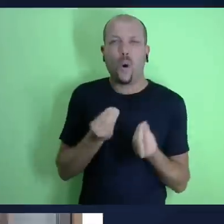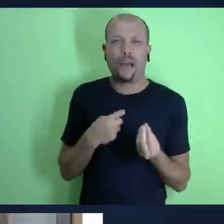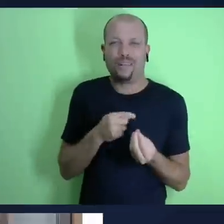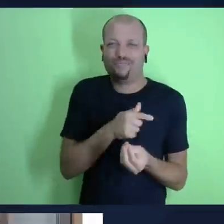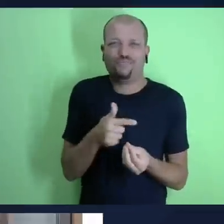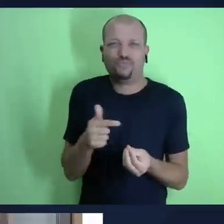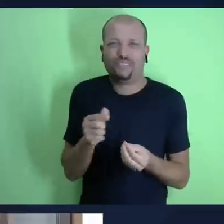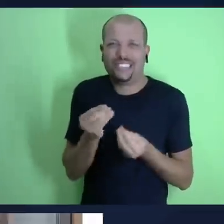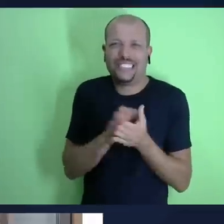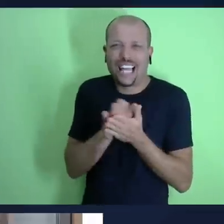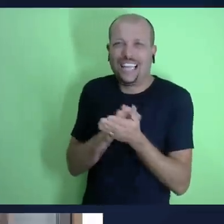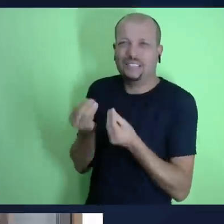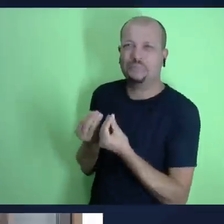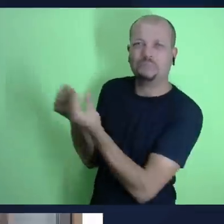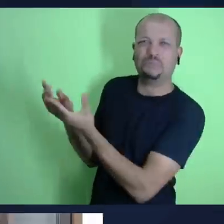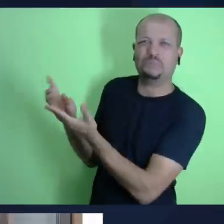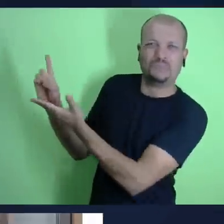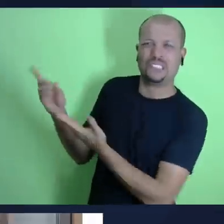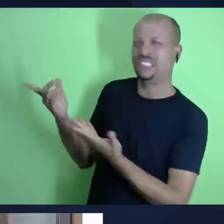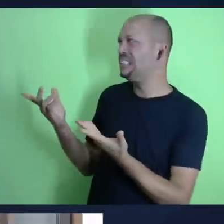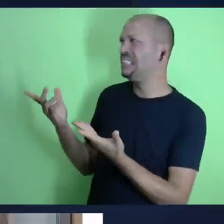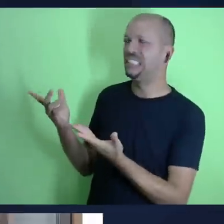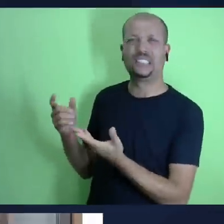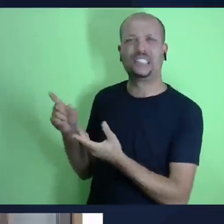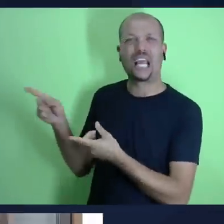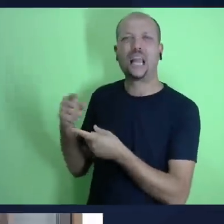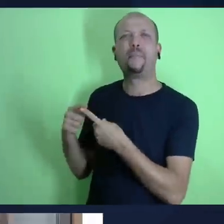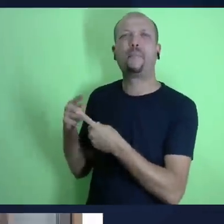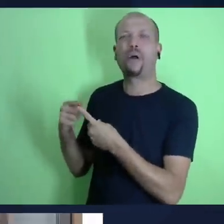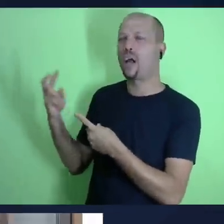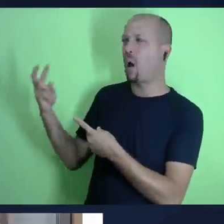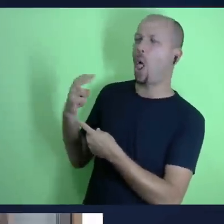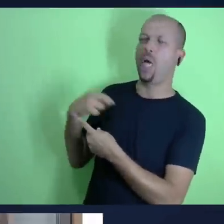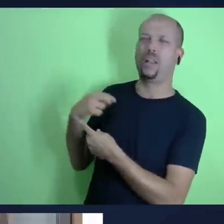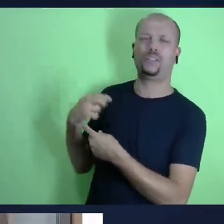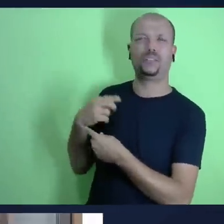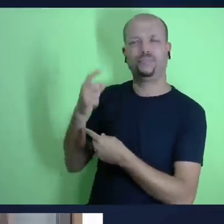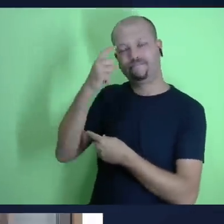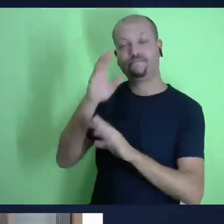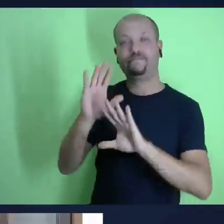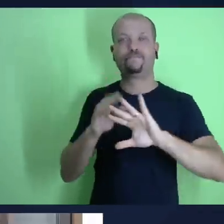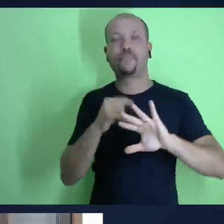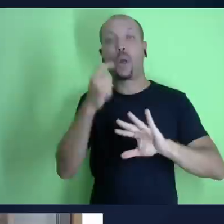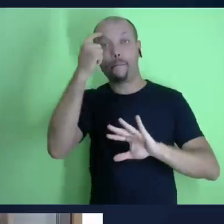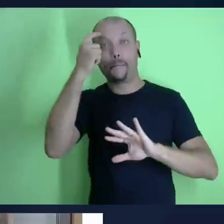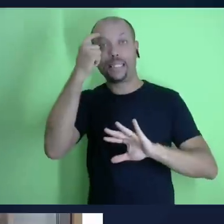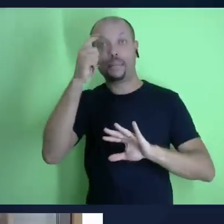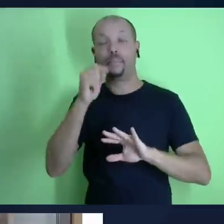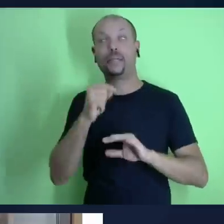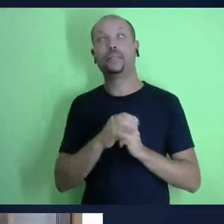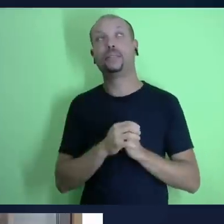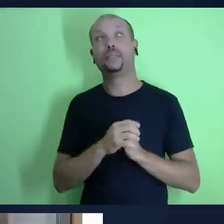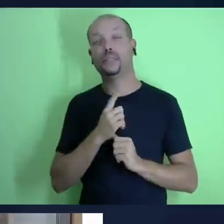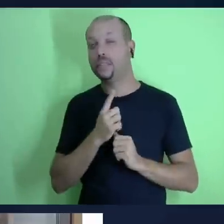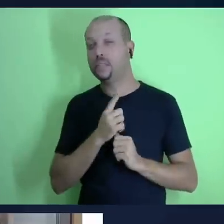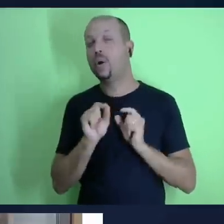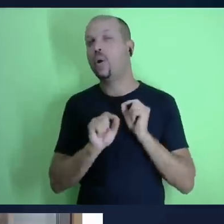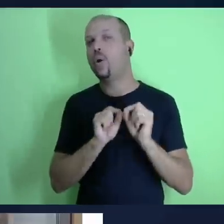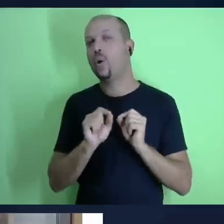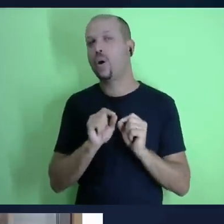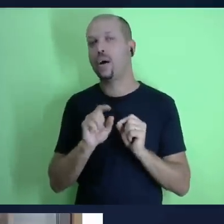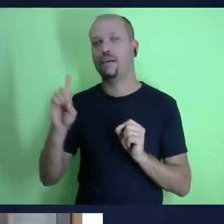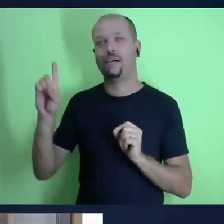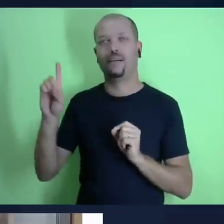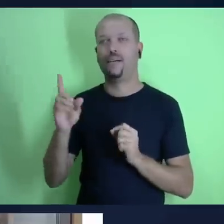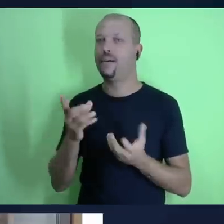privilégio grande privilégio uma grande oportunidade eu ser chamado de filho do grande